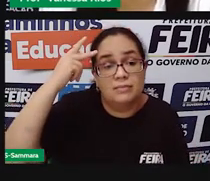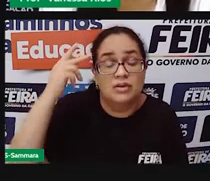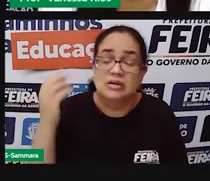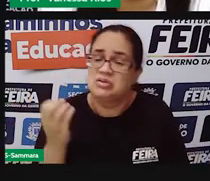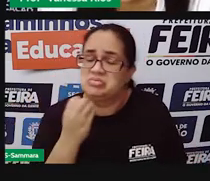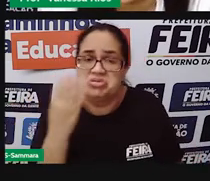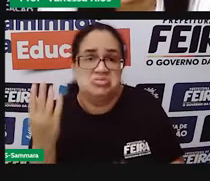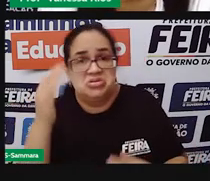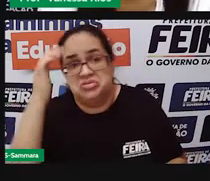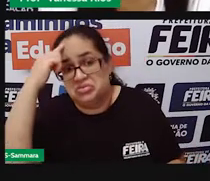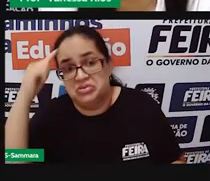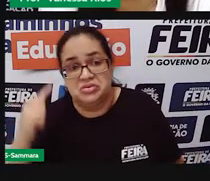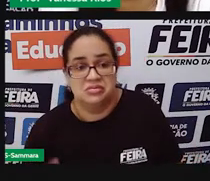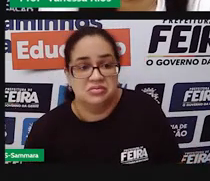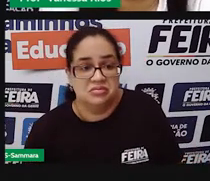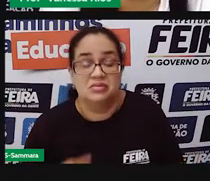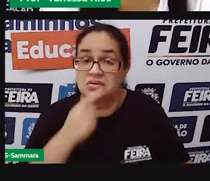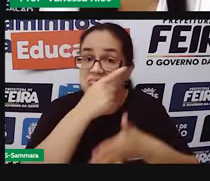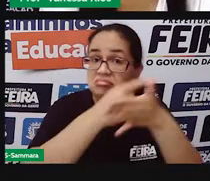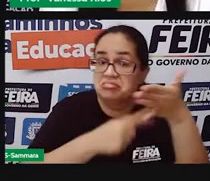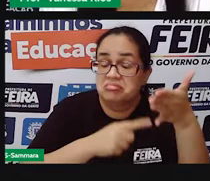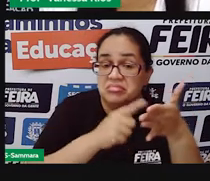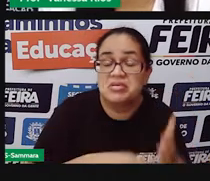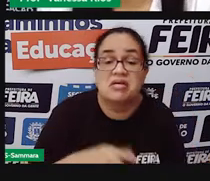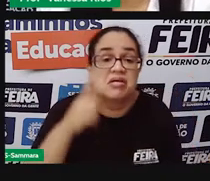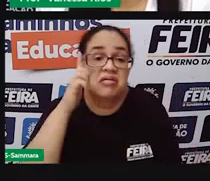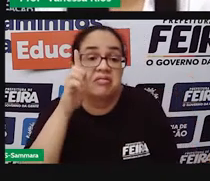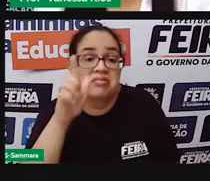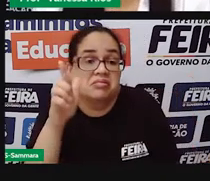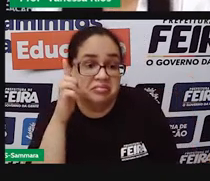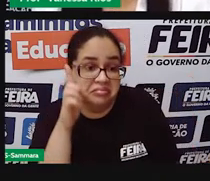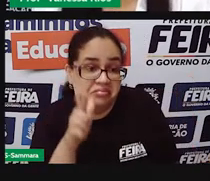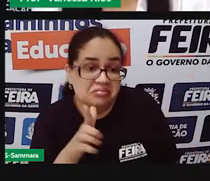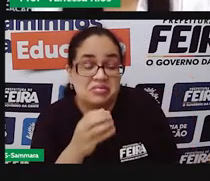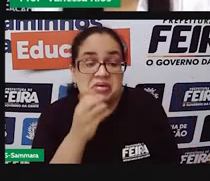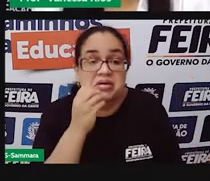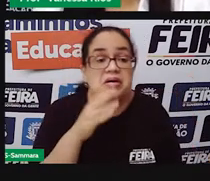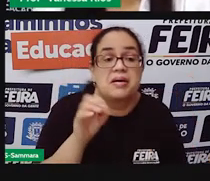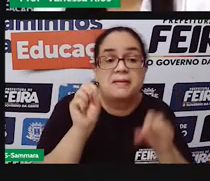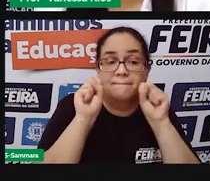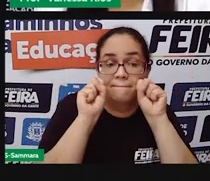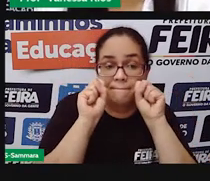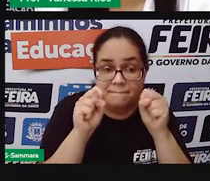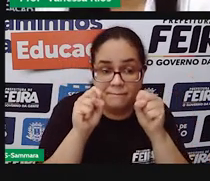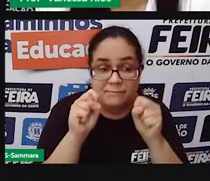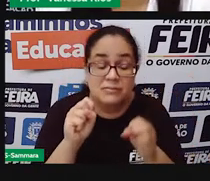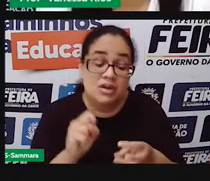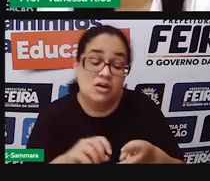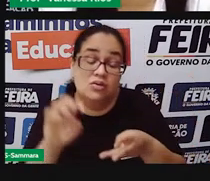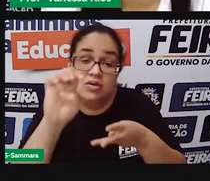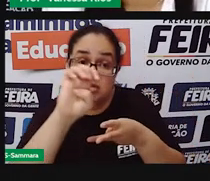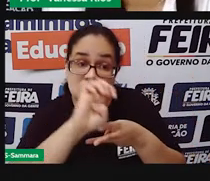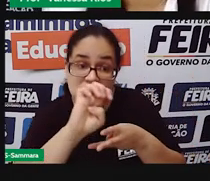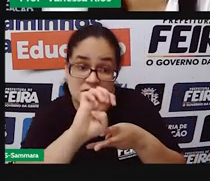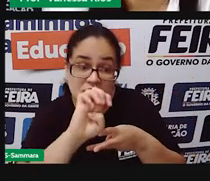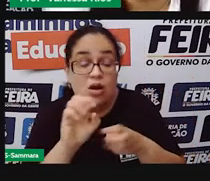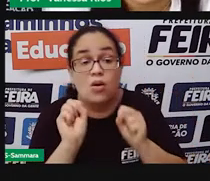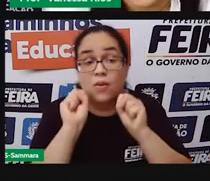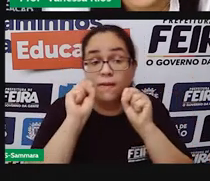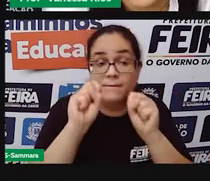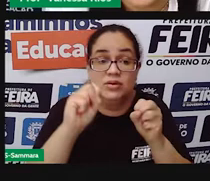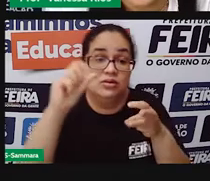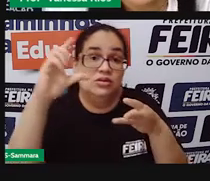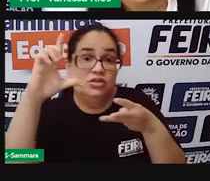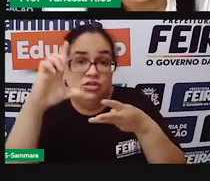intenções, acaba sendo eleito para lhe representar. Seja no poder executivo ou no poder